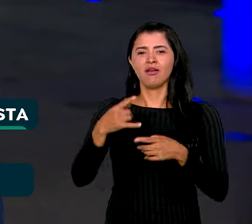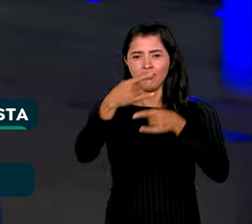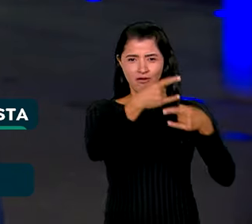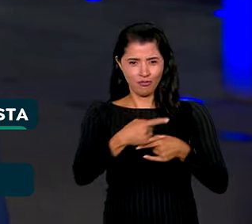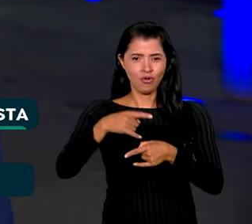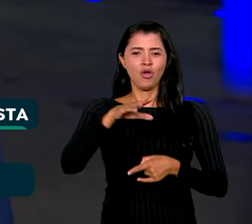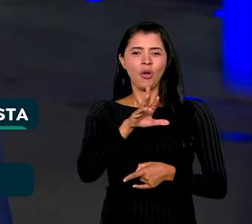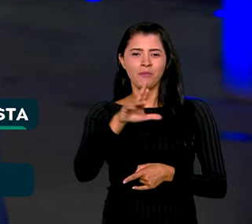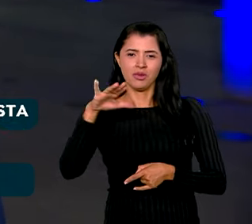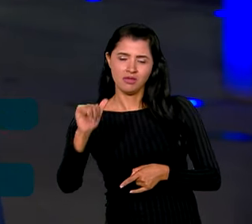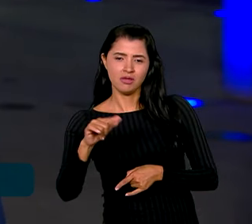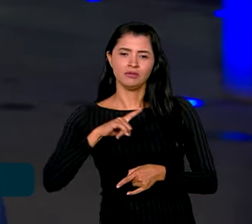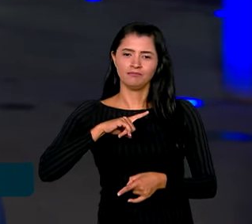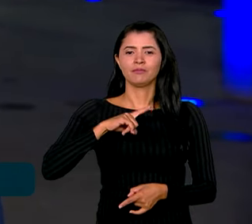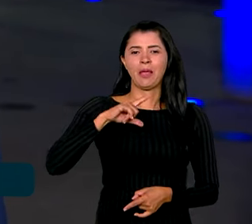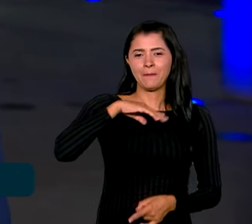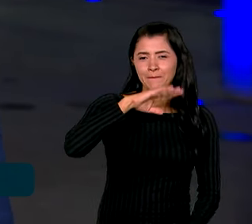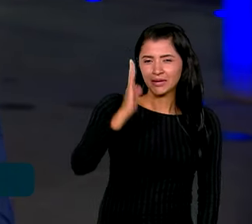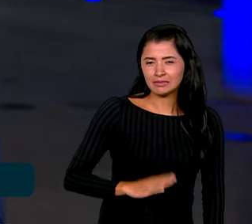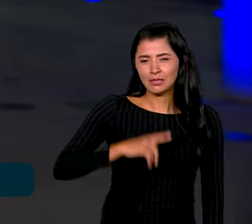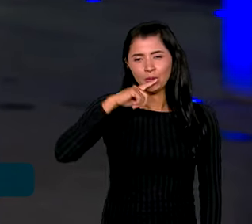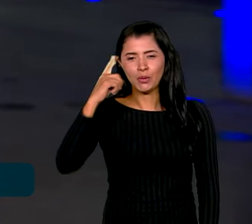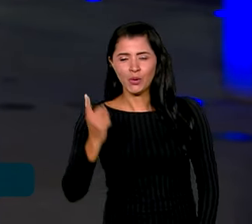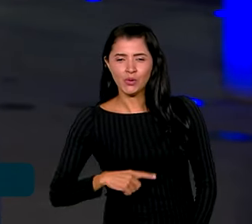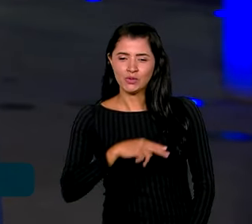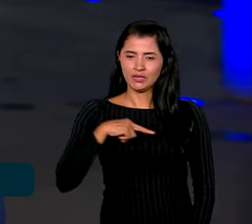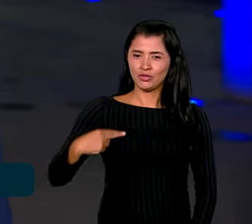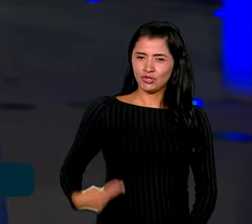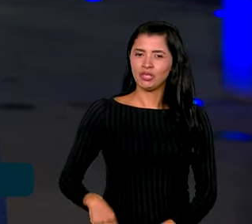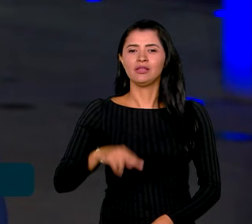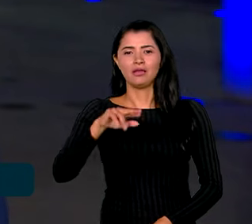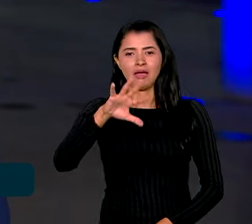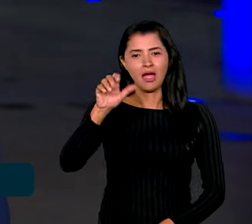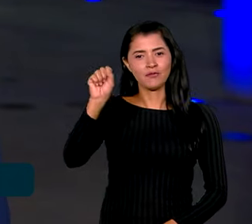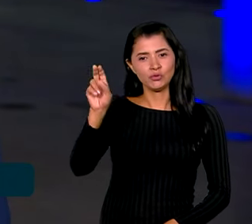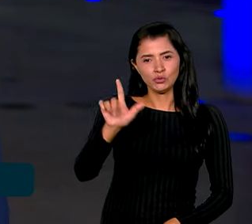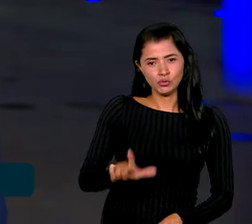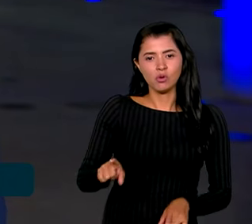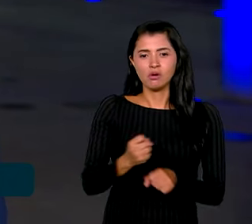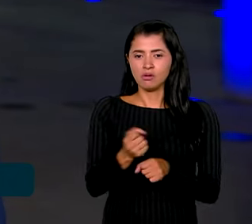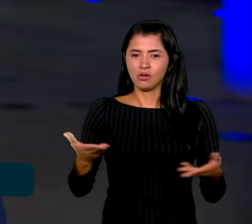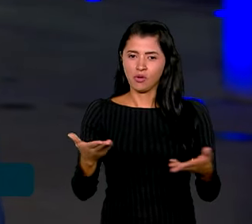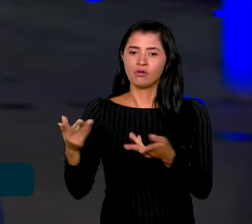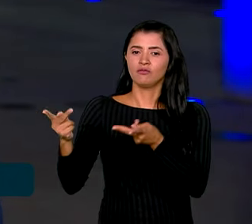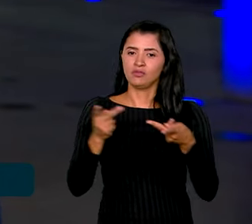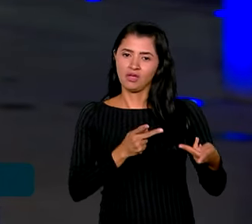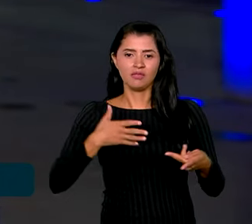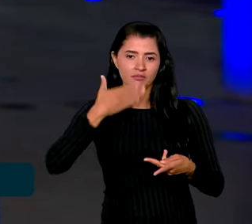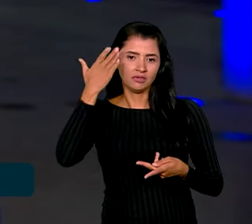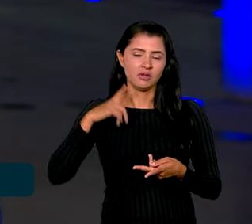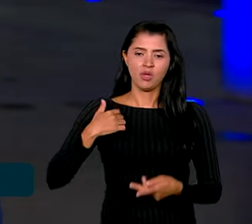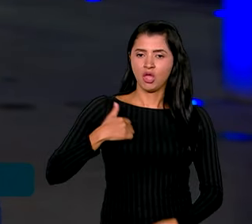Brasil, Rússia, Índia, China e África do Sul, e que neste ano também tem a participação de convidados como Arábia Saudita,